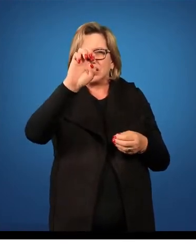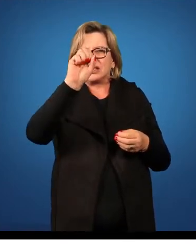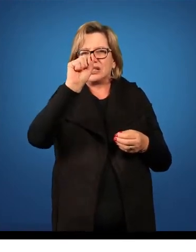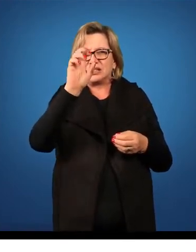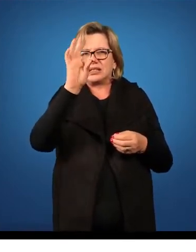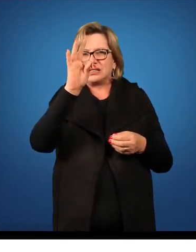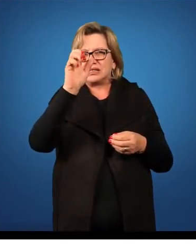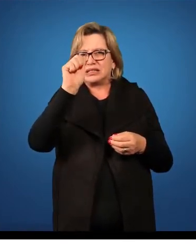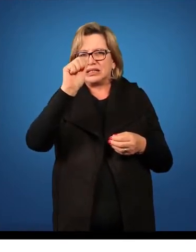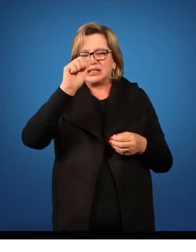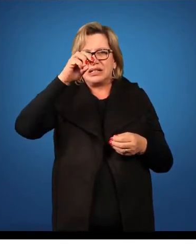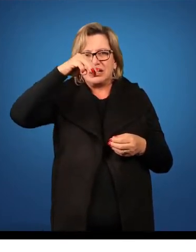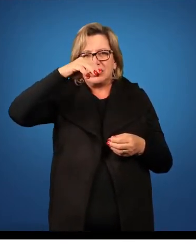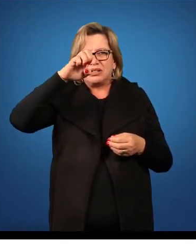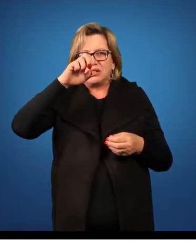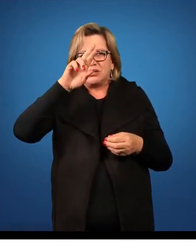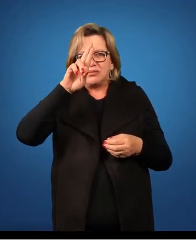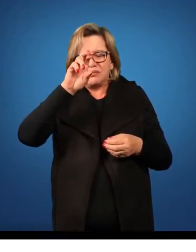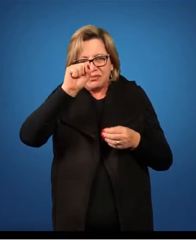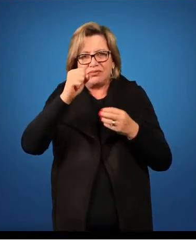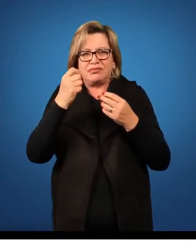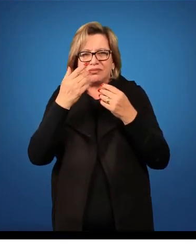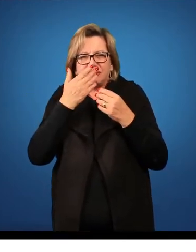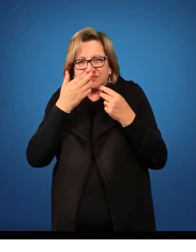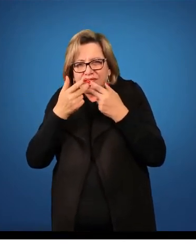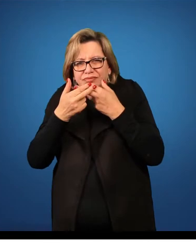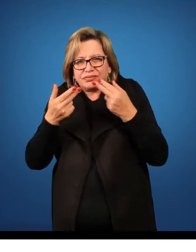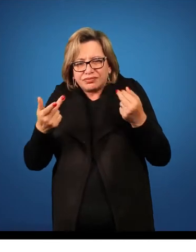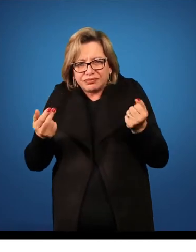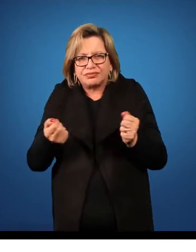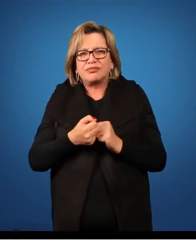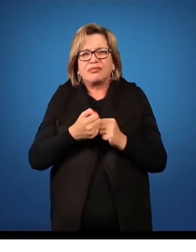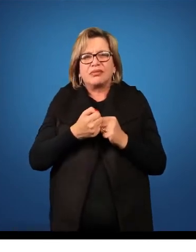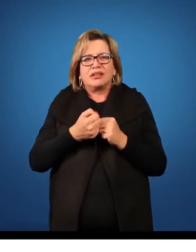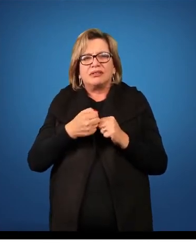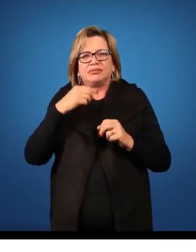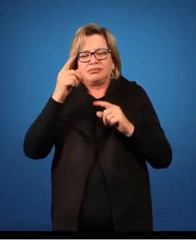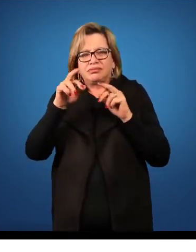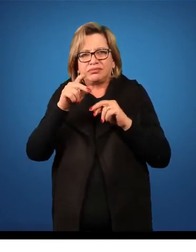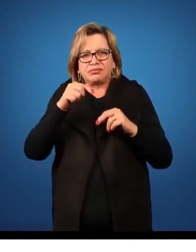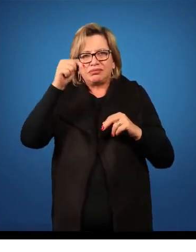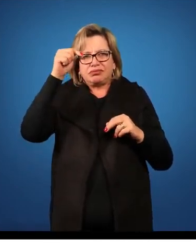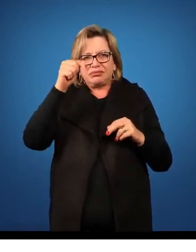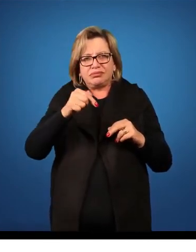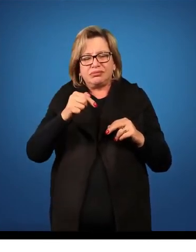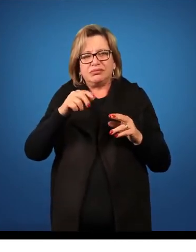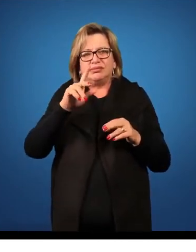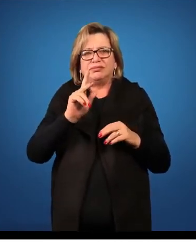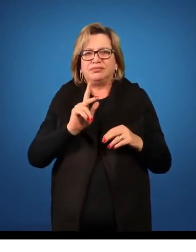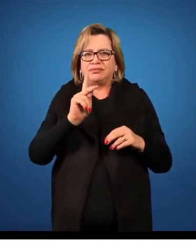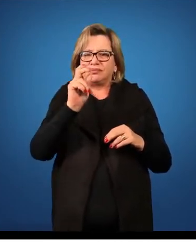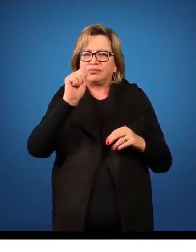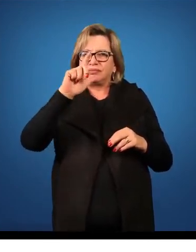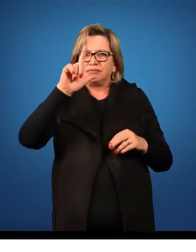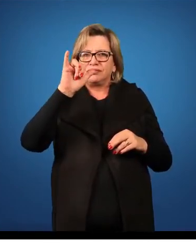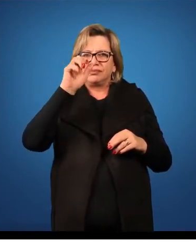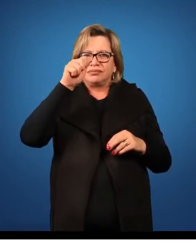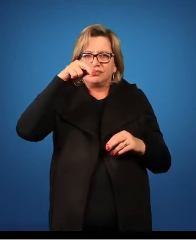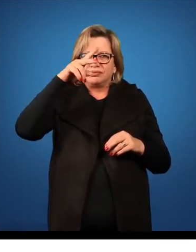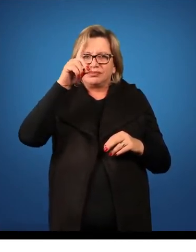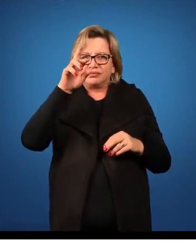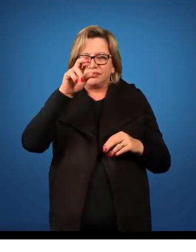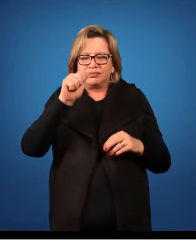chamativos, são os estames que são atrativos para os polinizadores, como nesse caso aqui a Caliandra, que ela tem